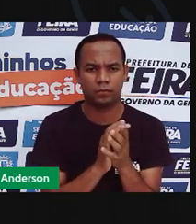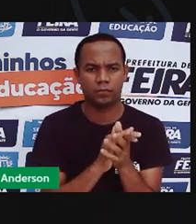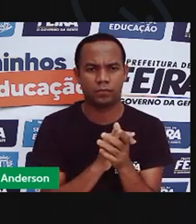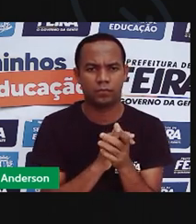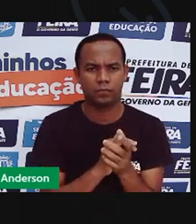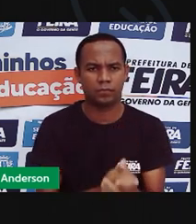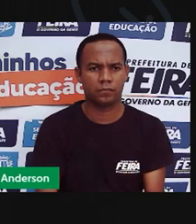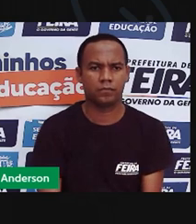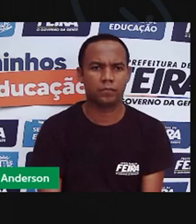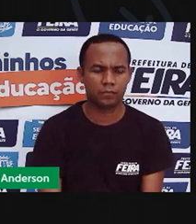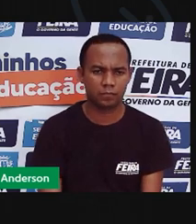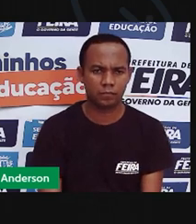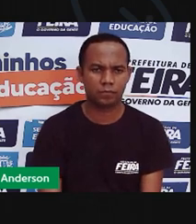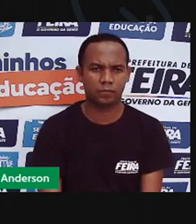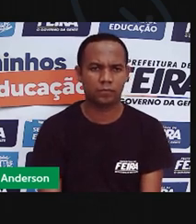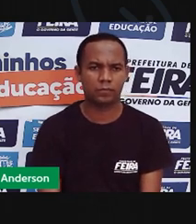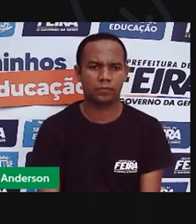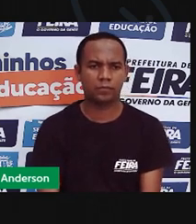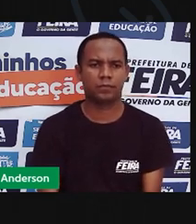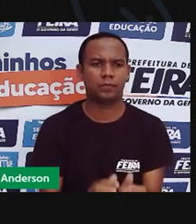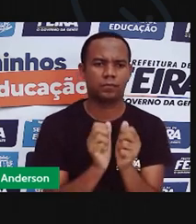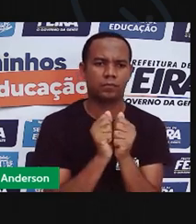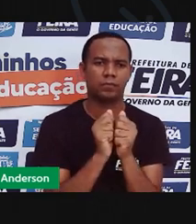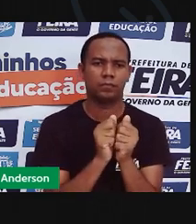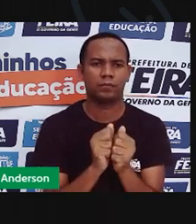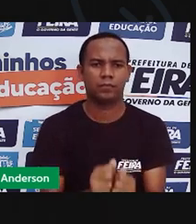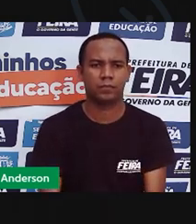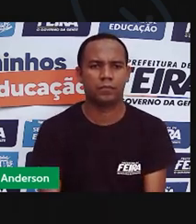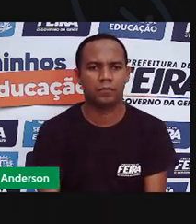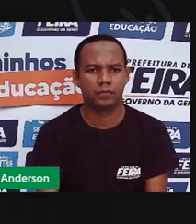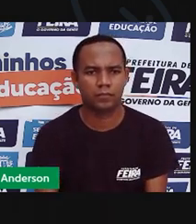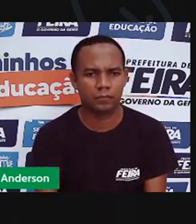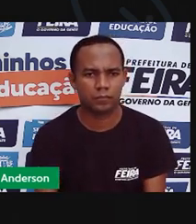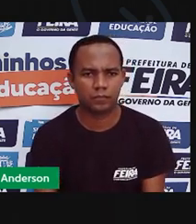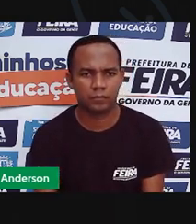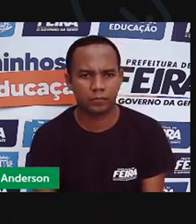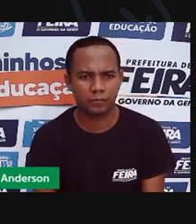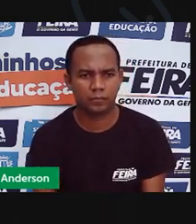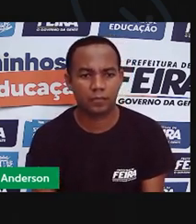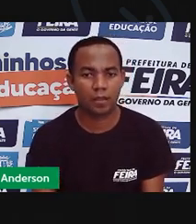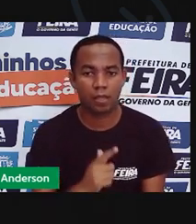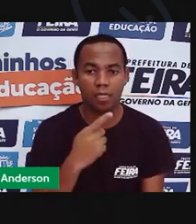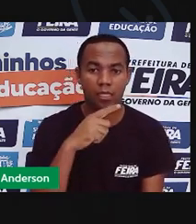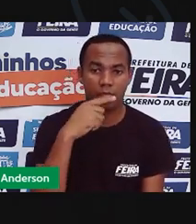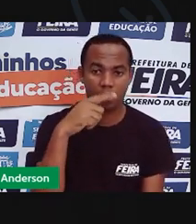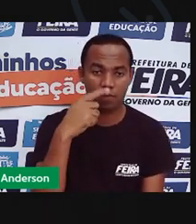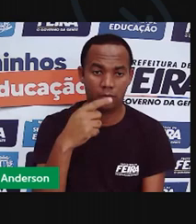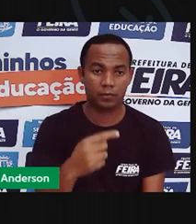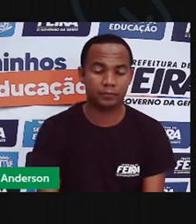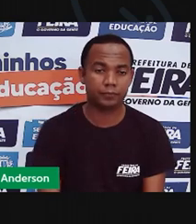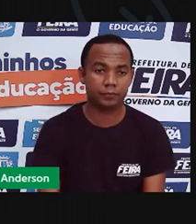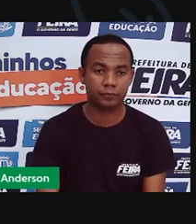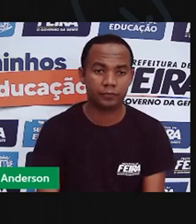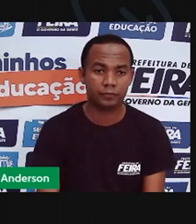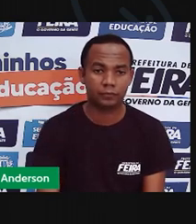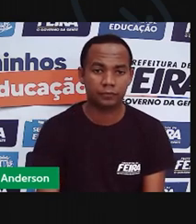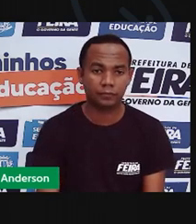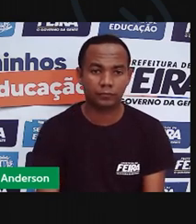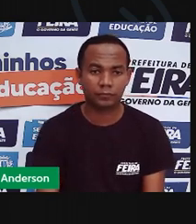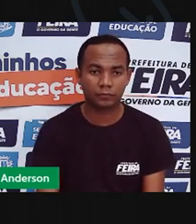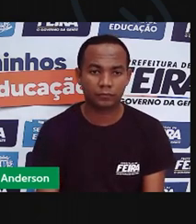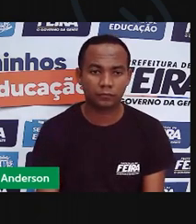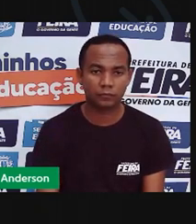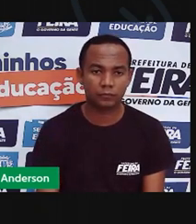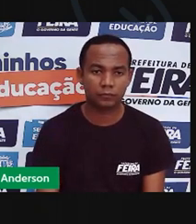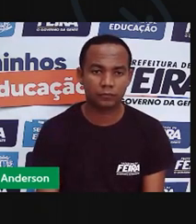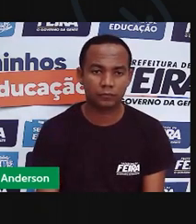Força. Bastante força. Viu? Depois que você fez isso, você pega